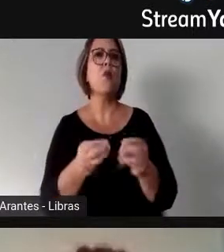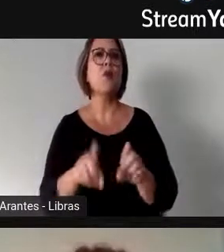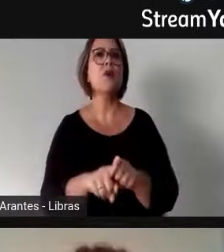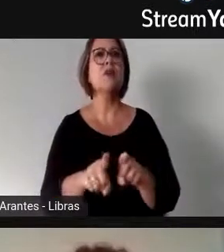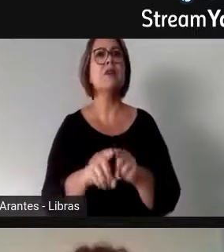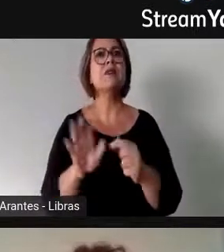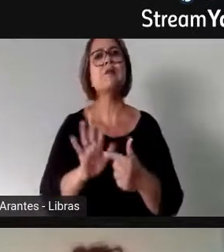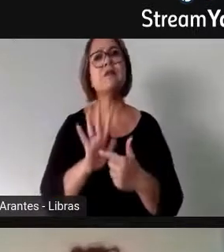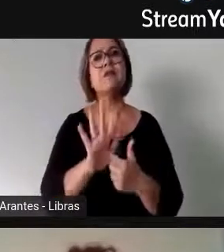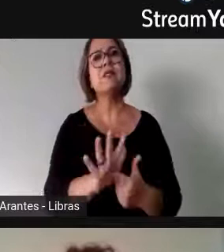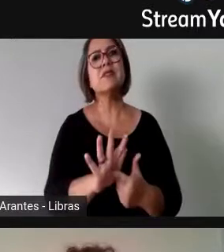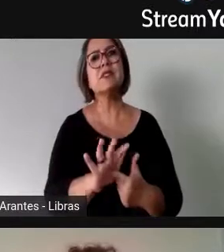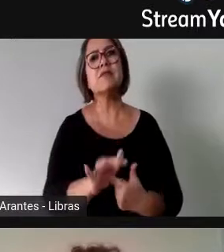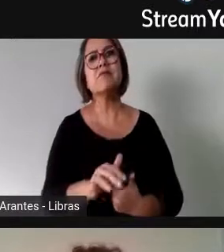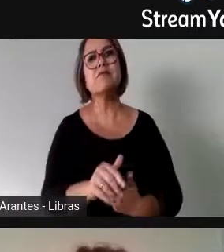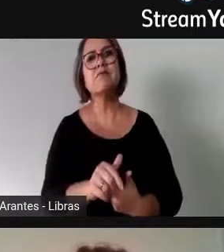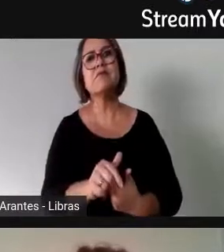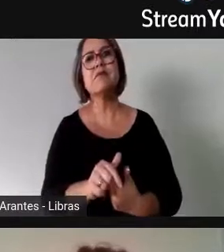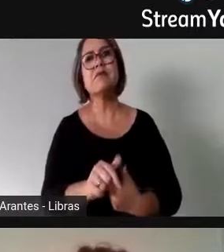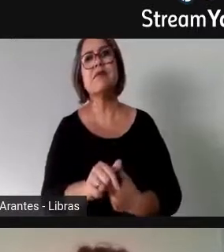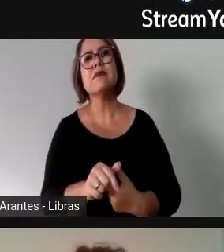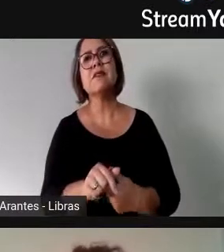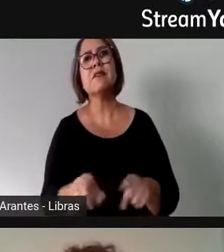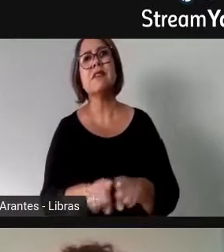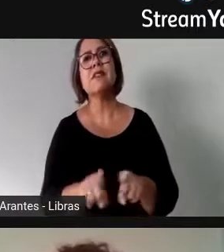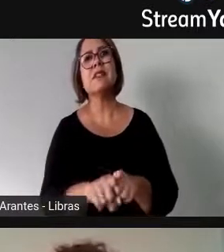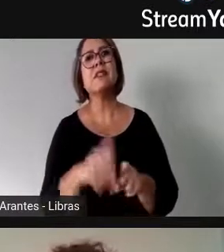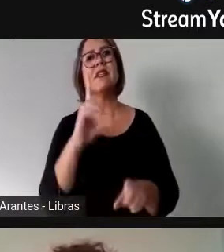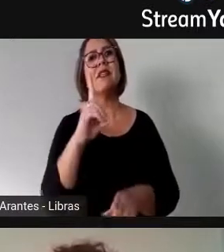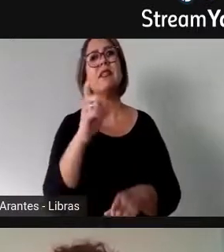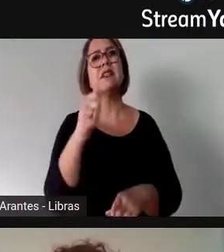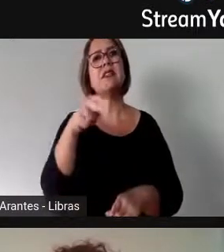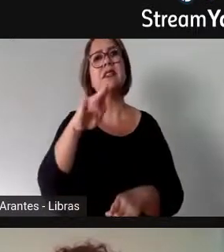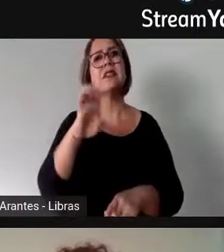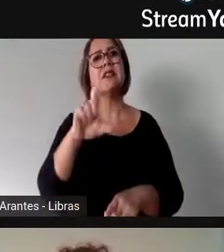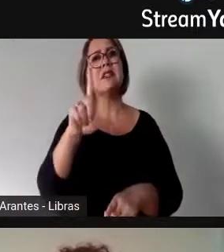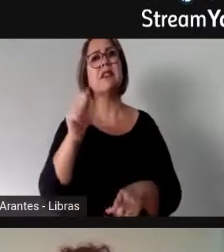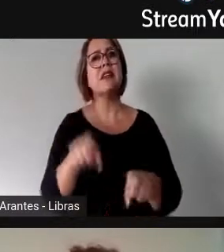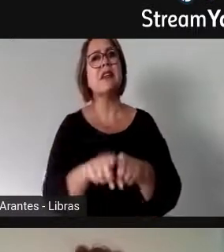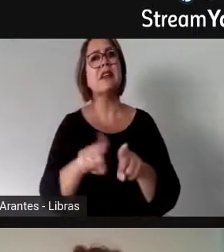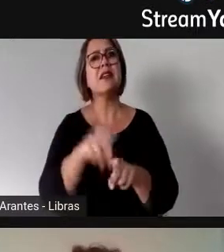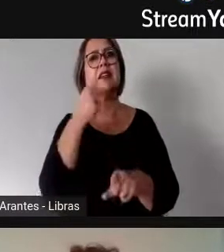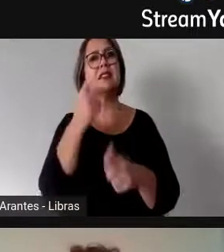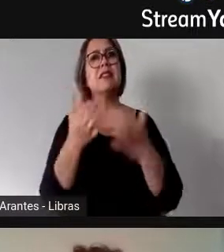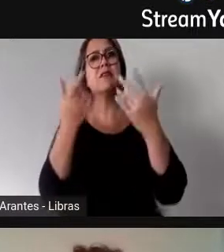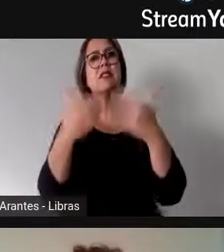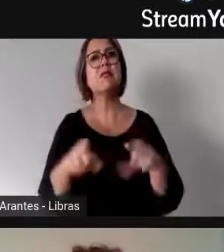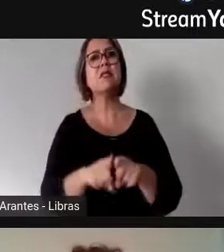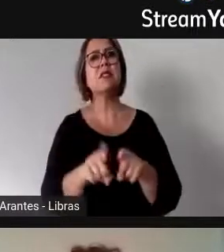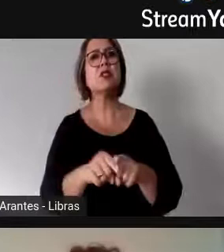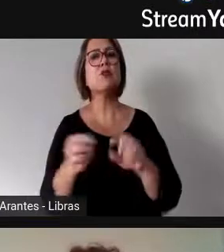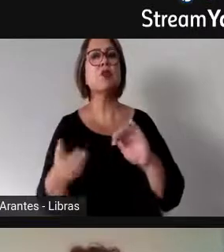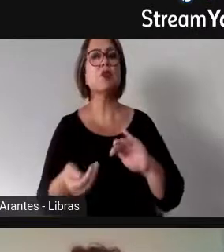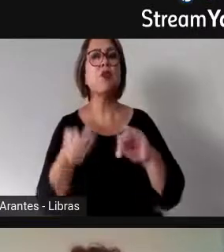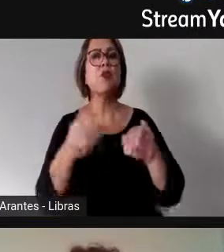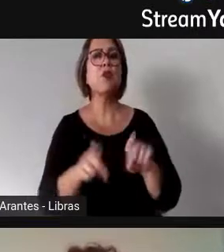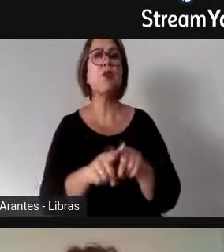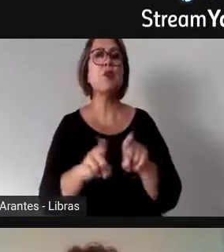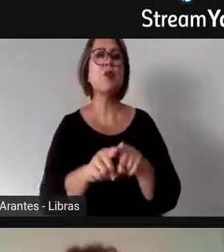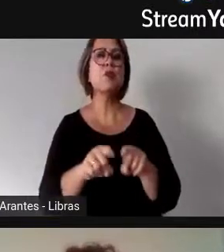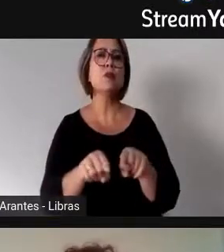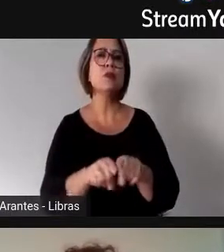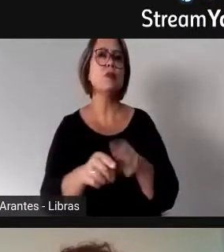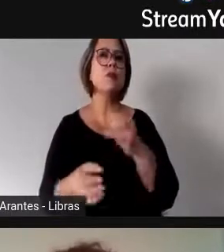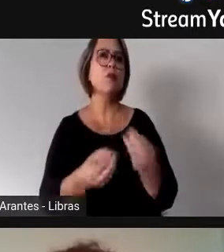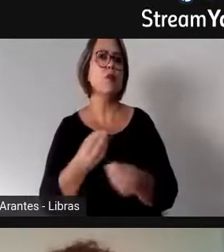em vista, por exemplo, que a Daniela falava do processo educacional e nós precisamos de financiamento para a